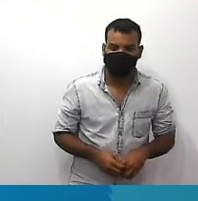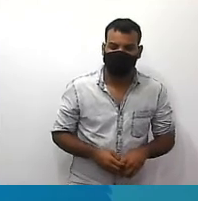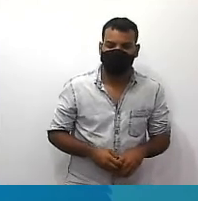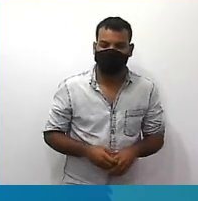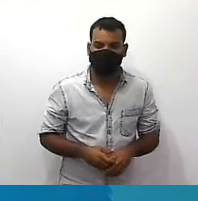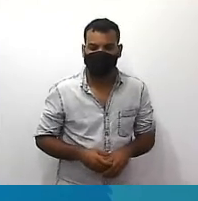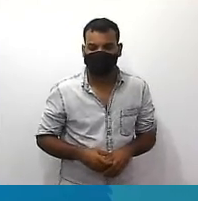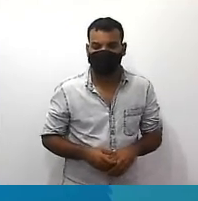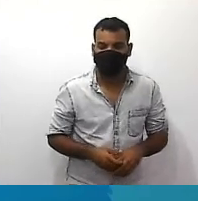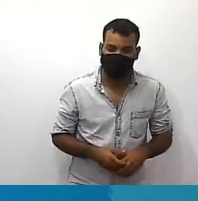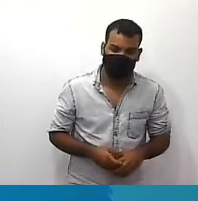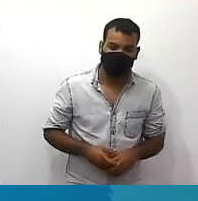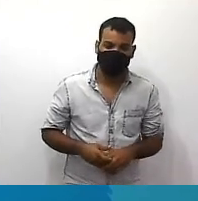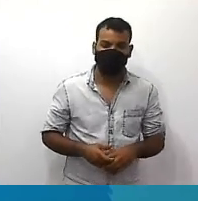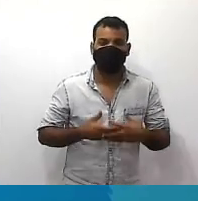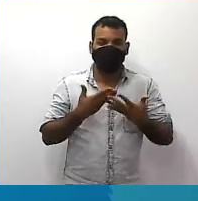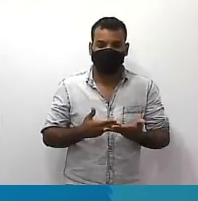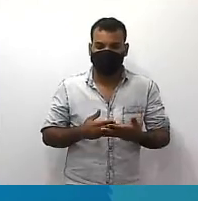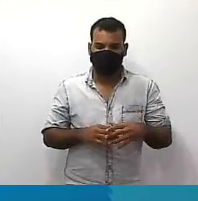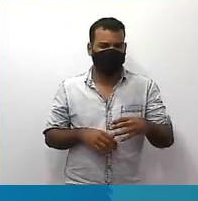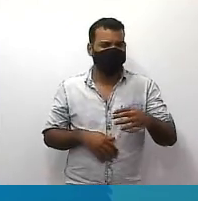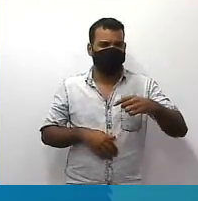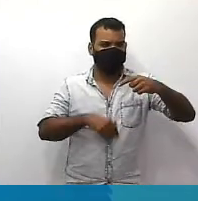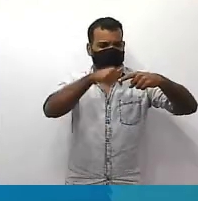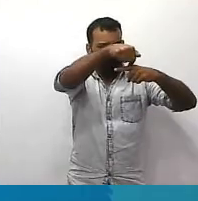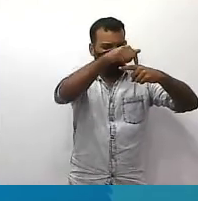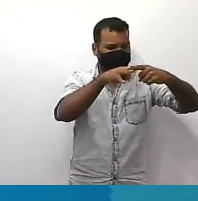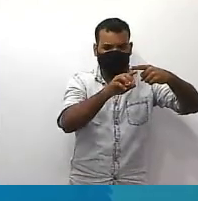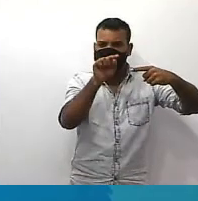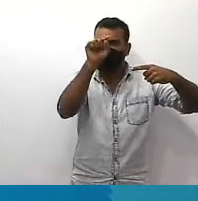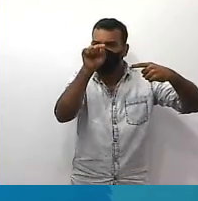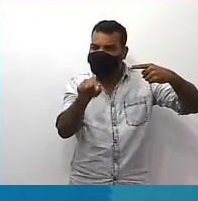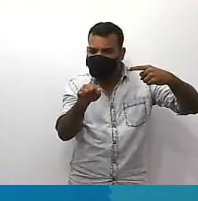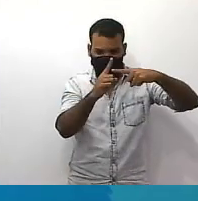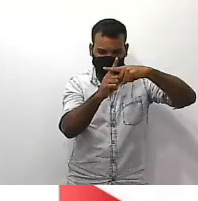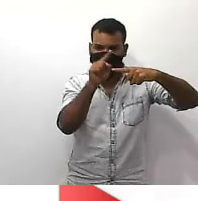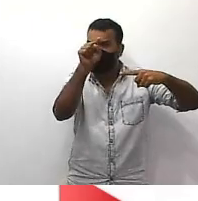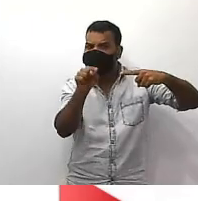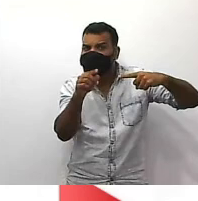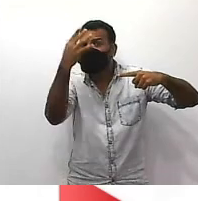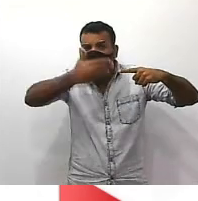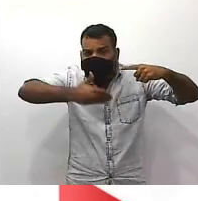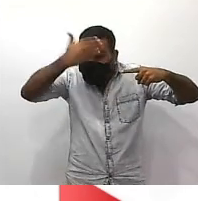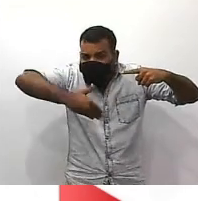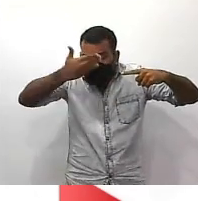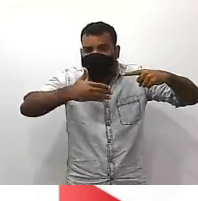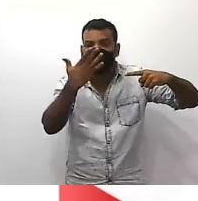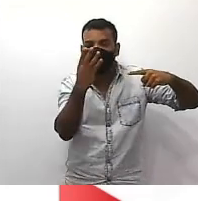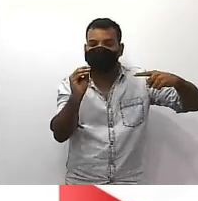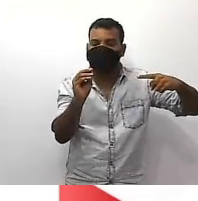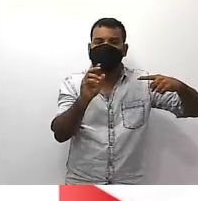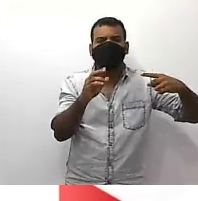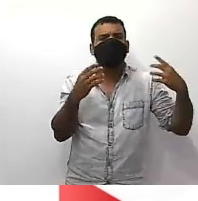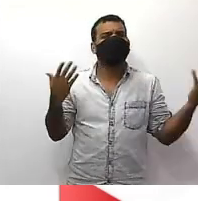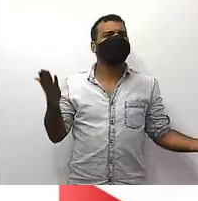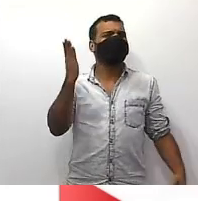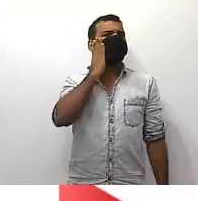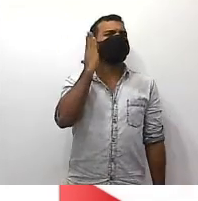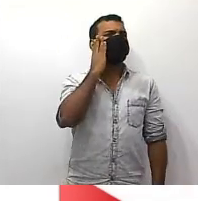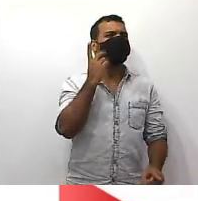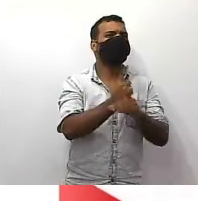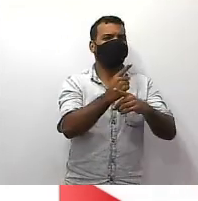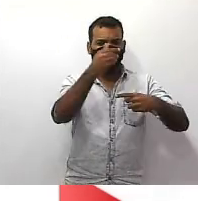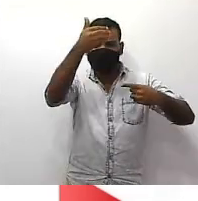seguinte essa é a melhor parte tá observou o que ele quer precisamos como é que ele vai como é que a vai